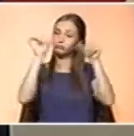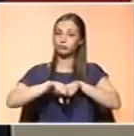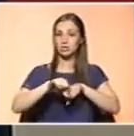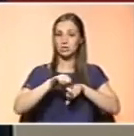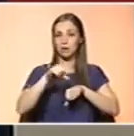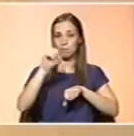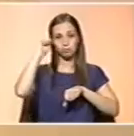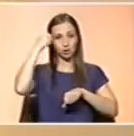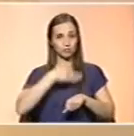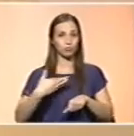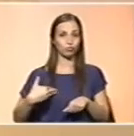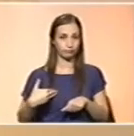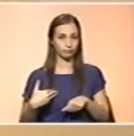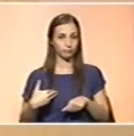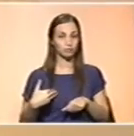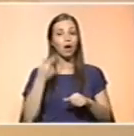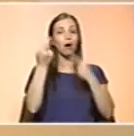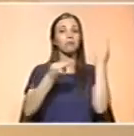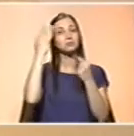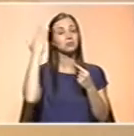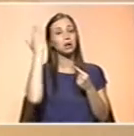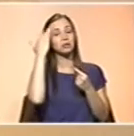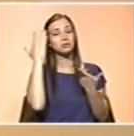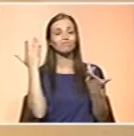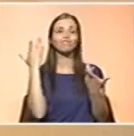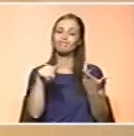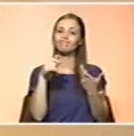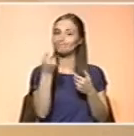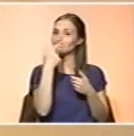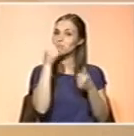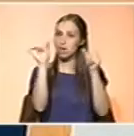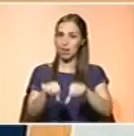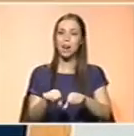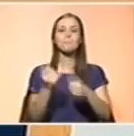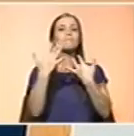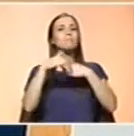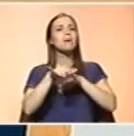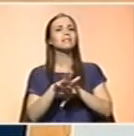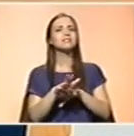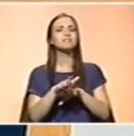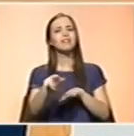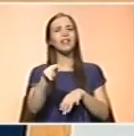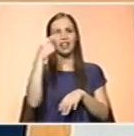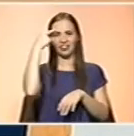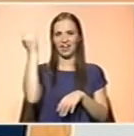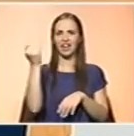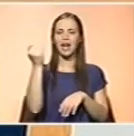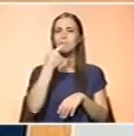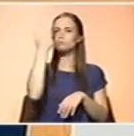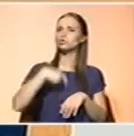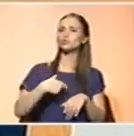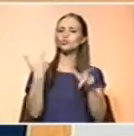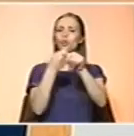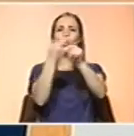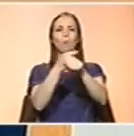Acham isso e tomam de maneira incorreta os suplementos. Mas essa ideia que existe no consumidor de que quanto